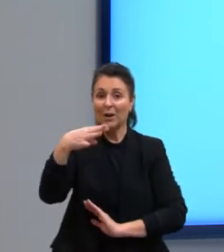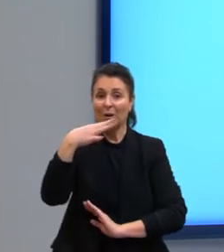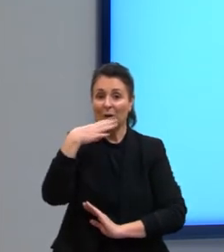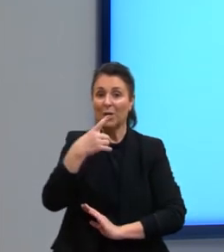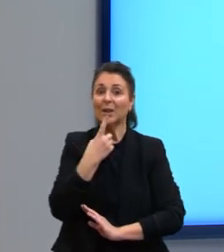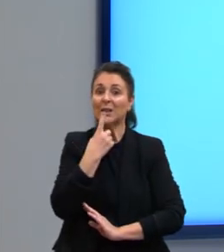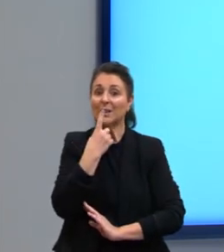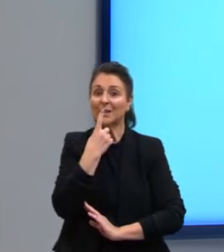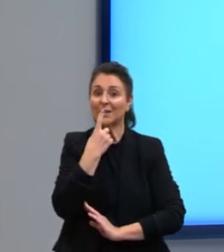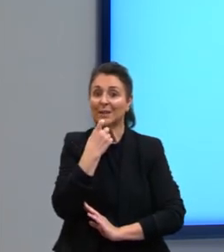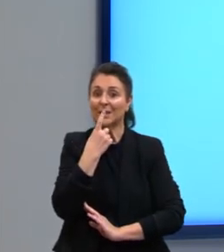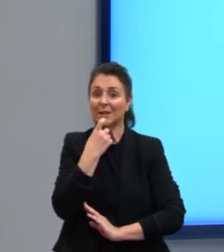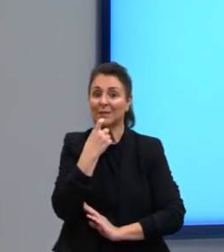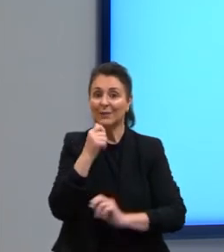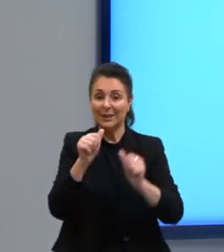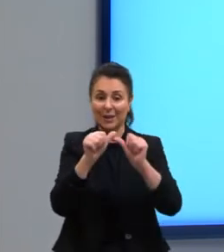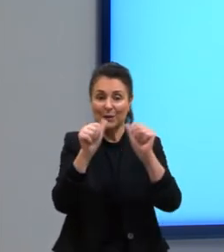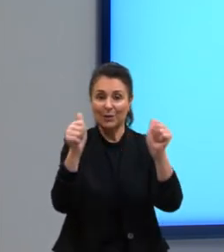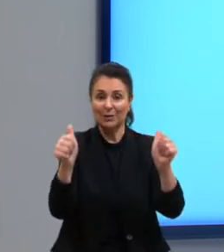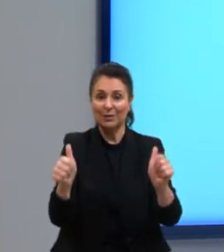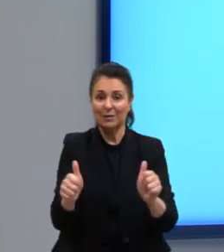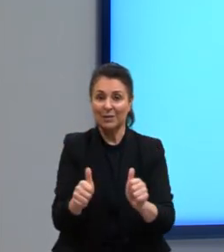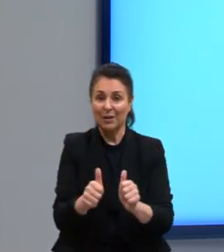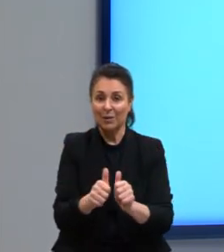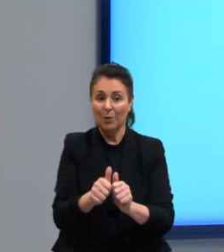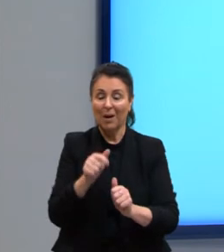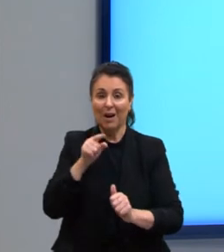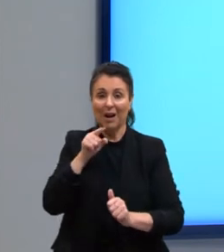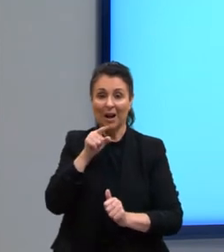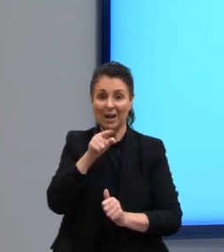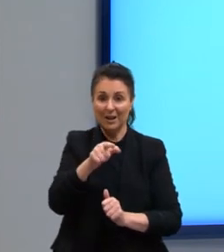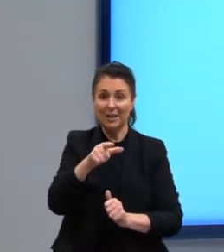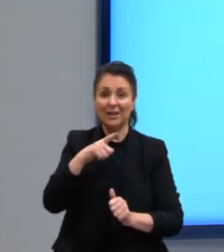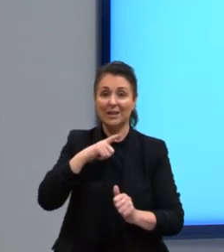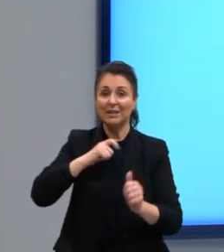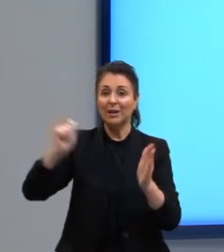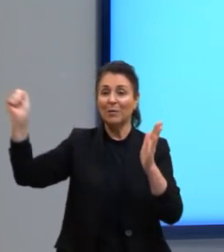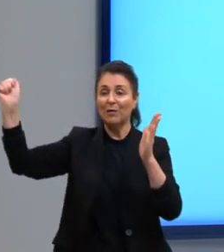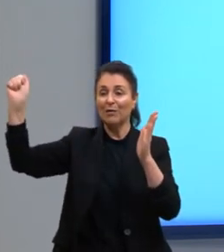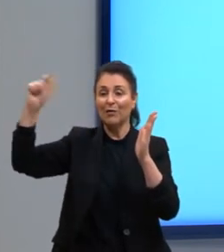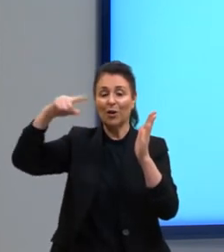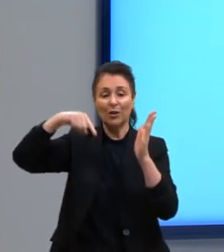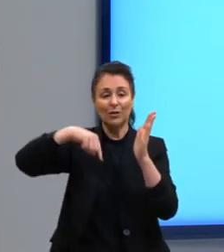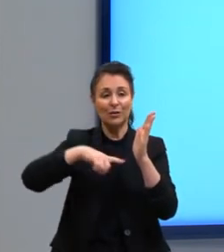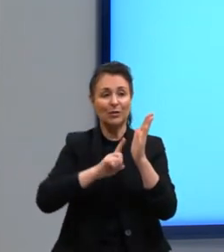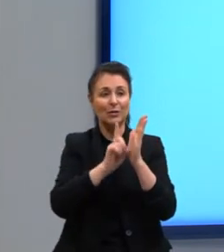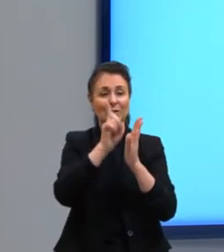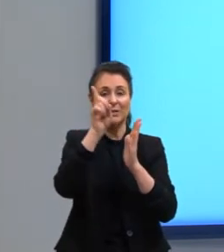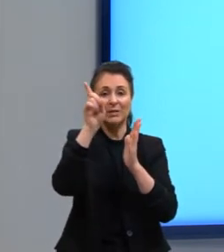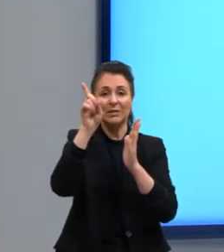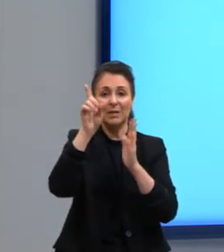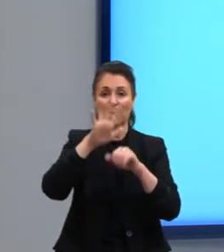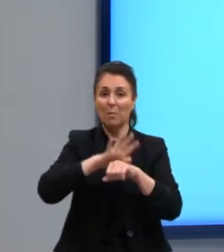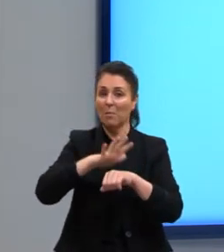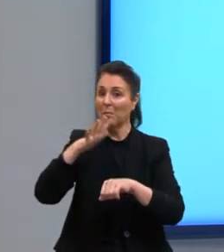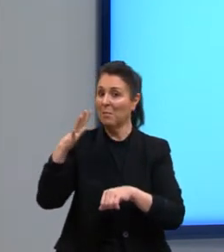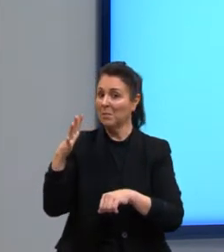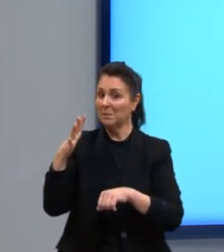aqui vai ser, vai ter a realização de fotossíntese maior. Certo?